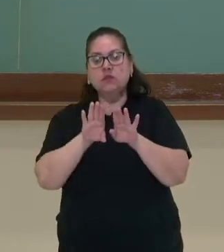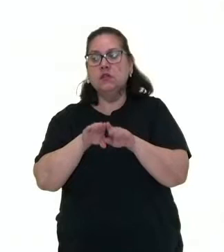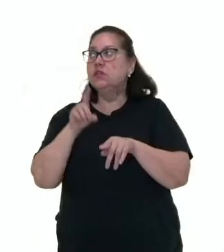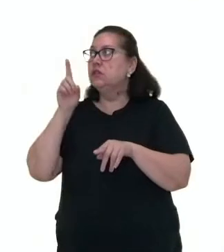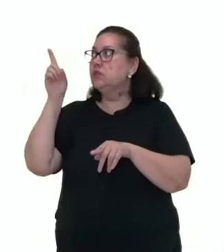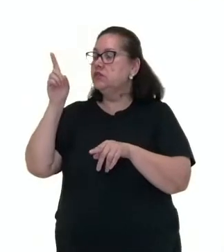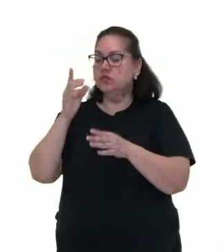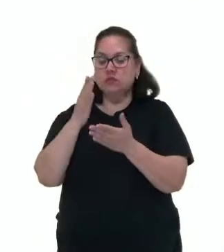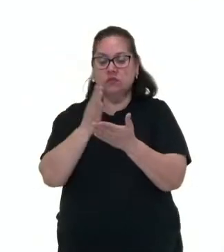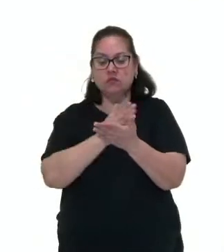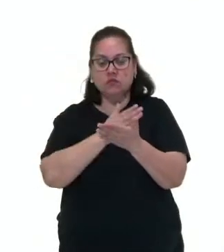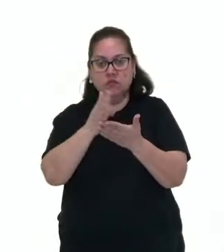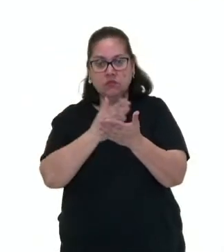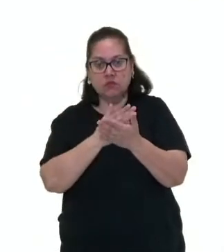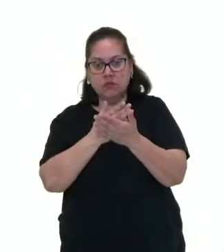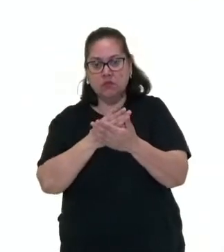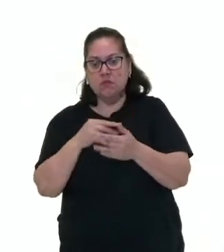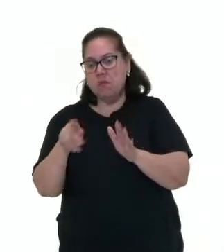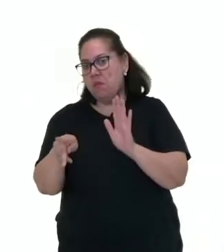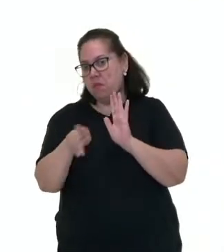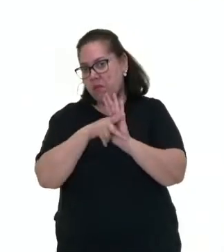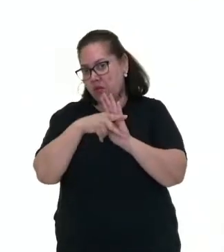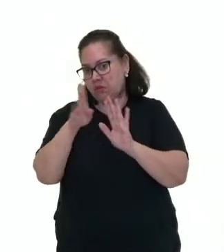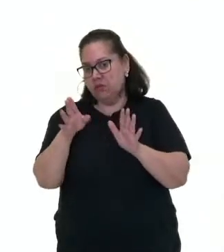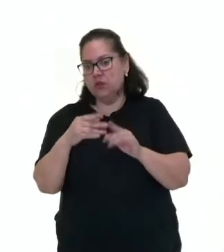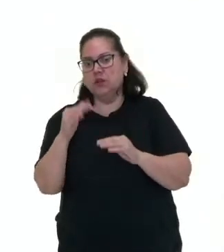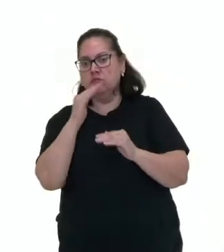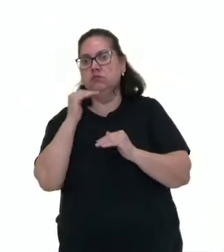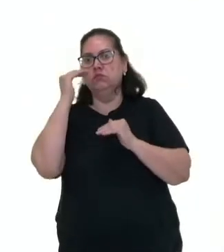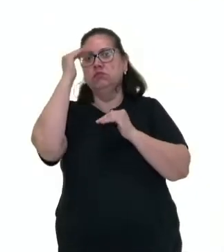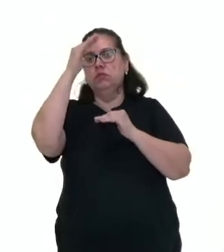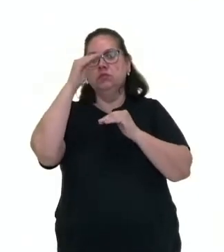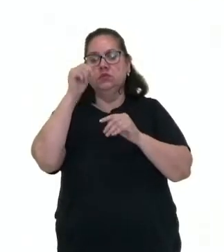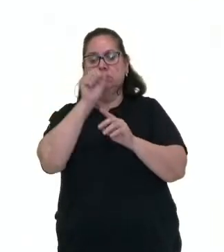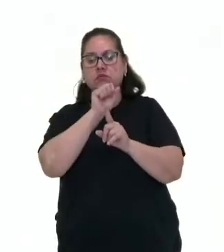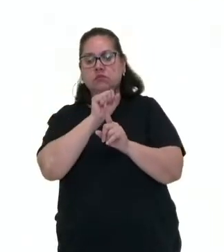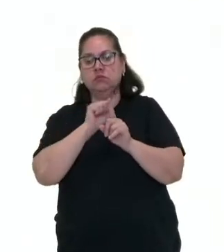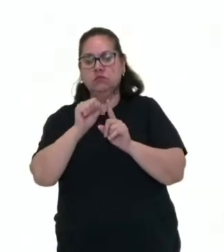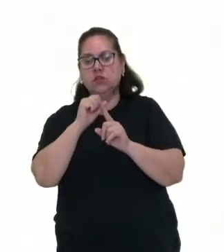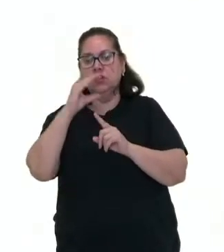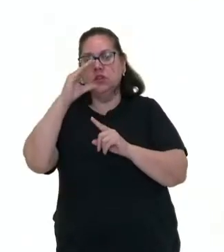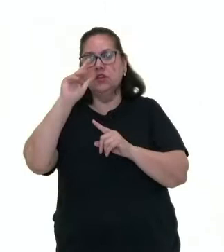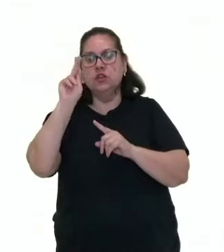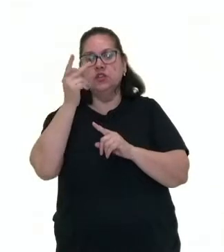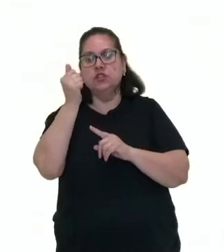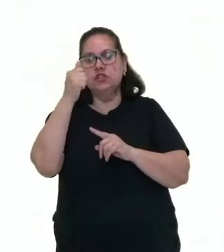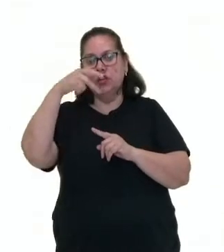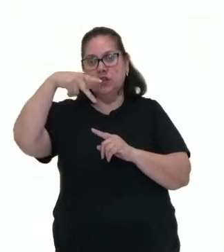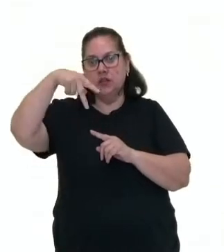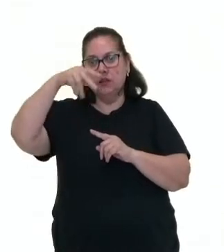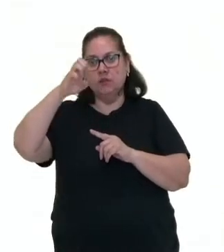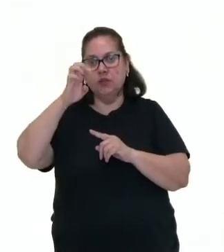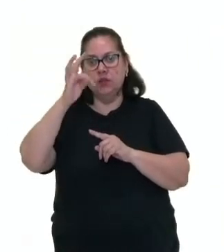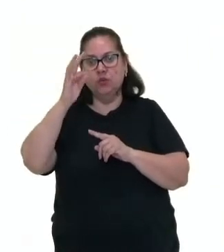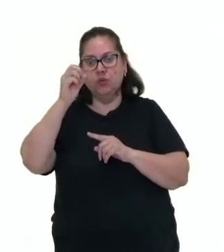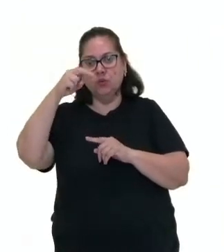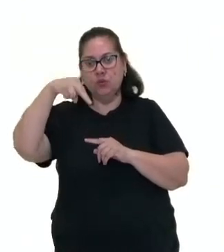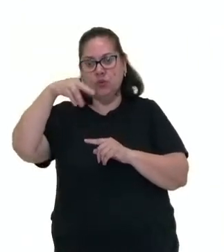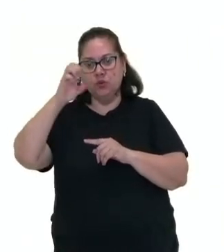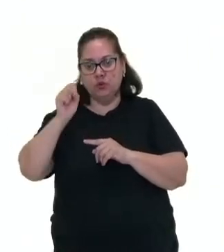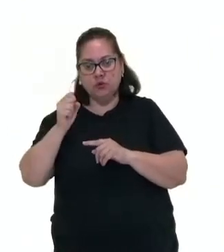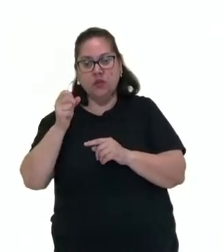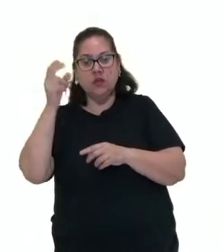tinha uma divisão muito própria. Quem que está no topo dessa sociedade? Os chapetones, que eram os espanhóis que